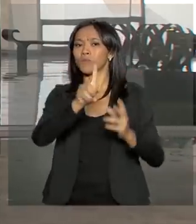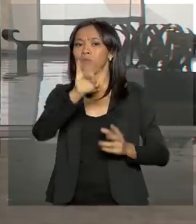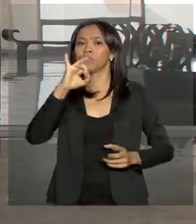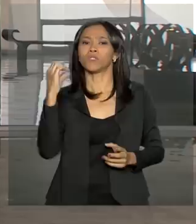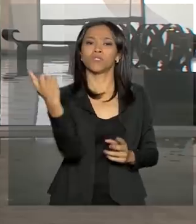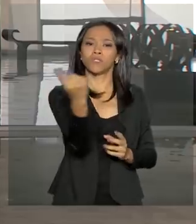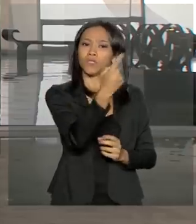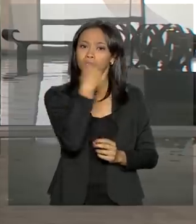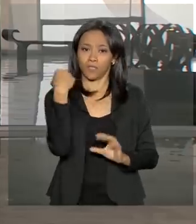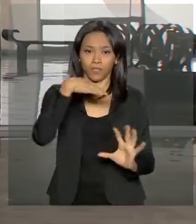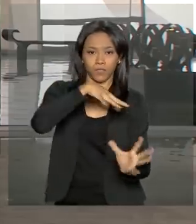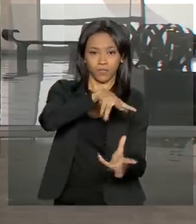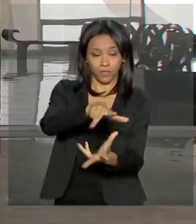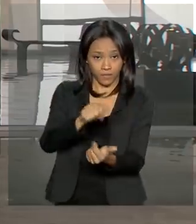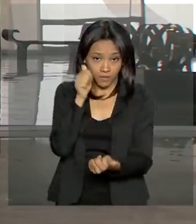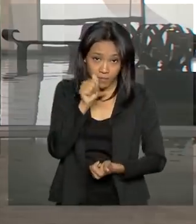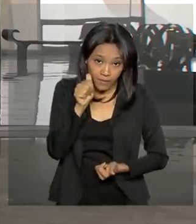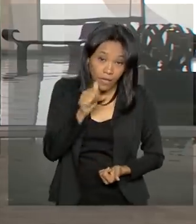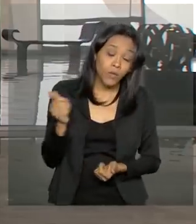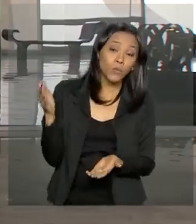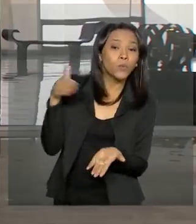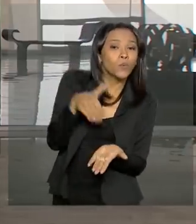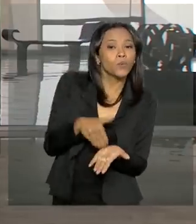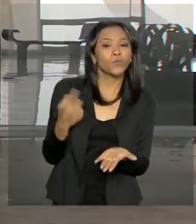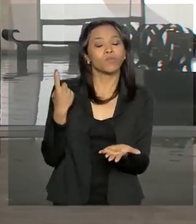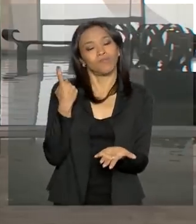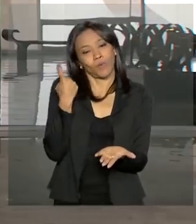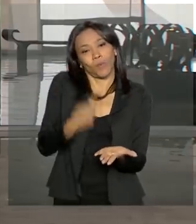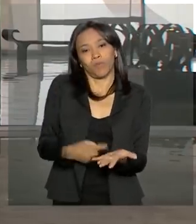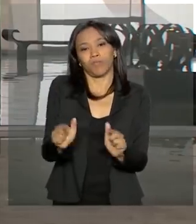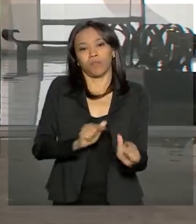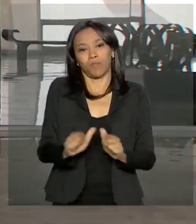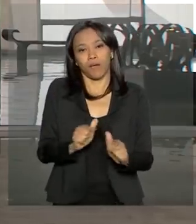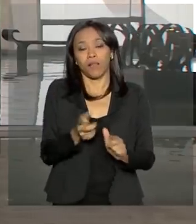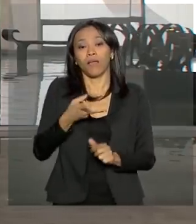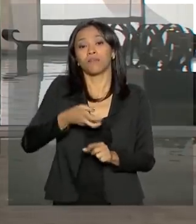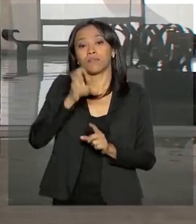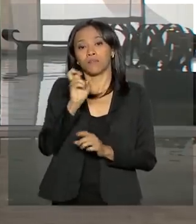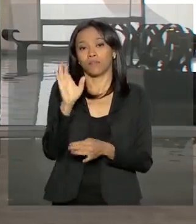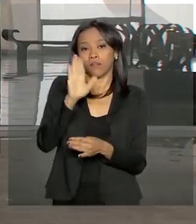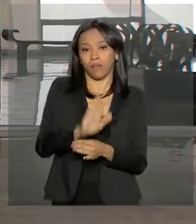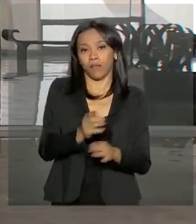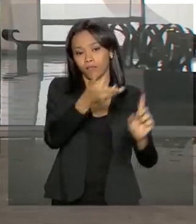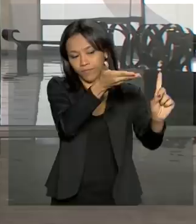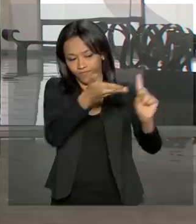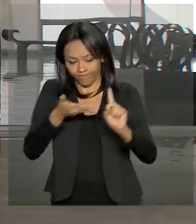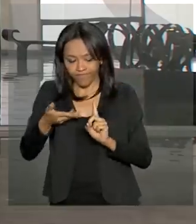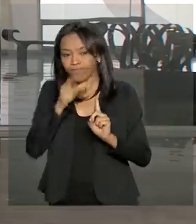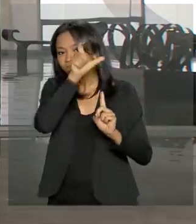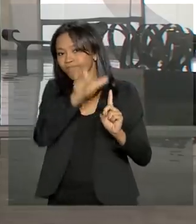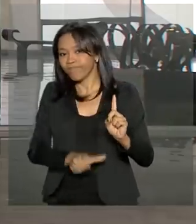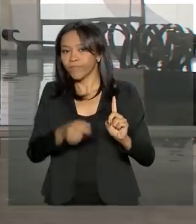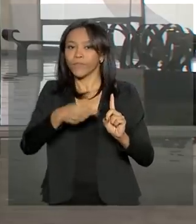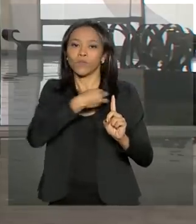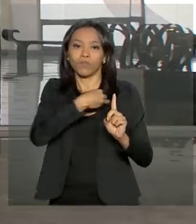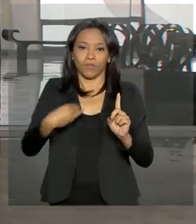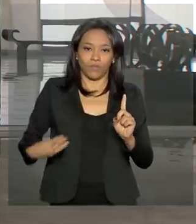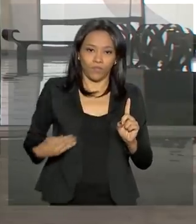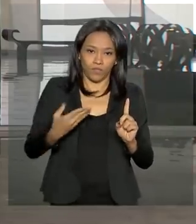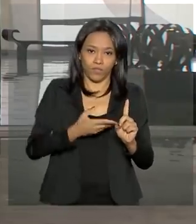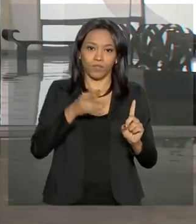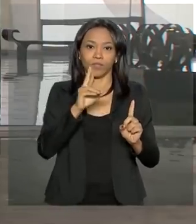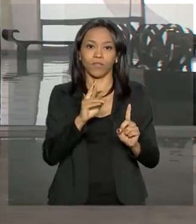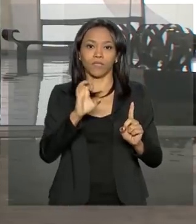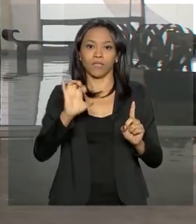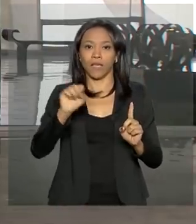Mulher. O último compromisso é, às cinco da tarde, um encontro com o ministro das Relações Exteriores, Ernesto Araújo. E